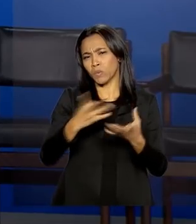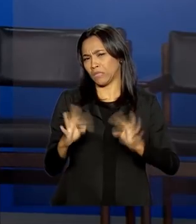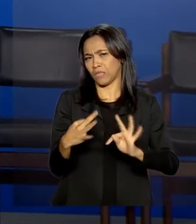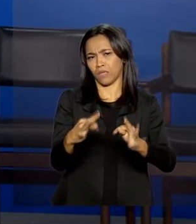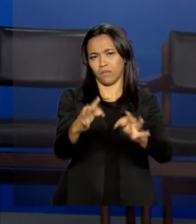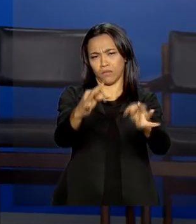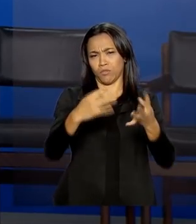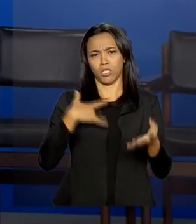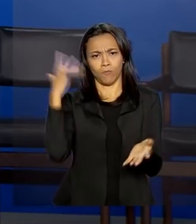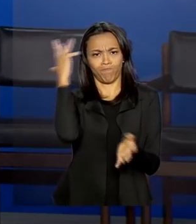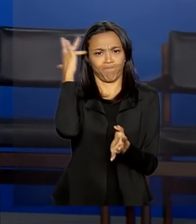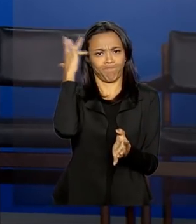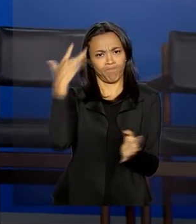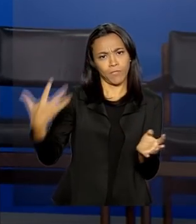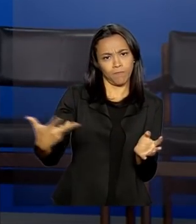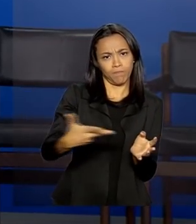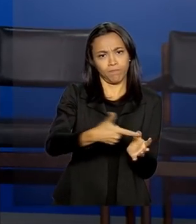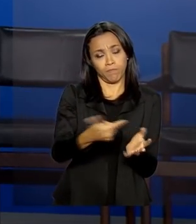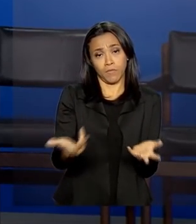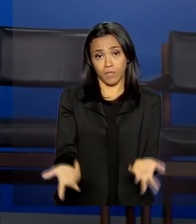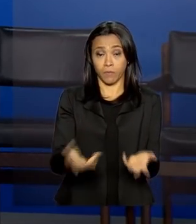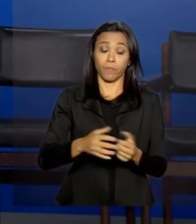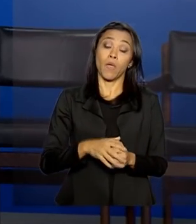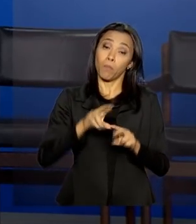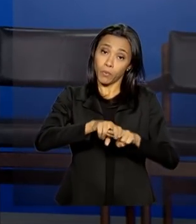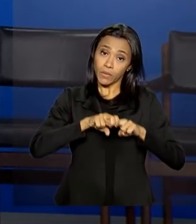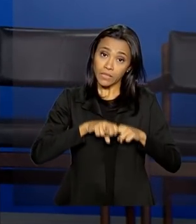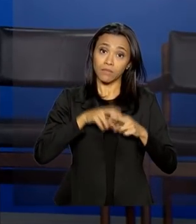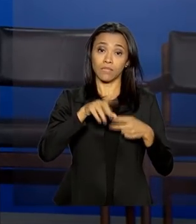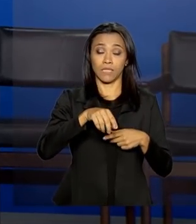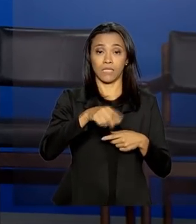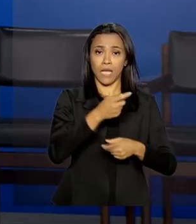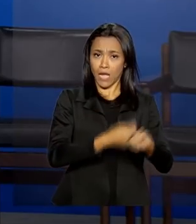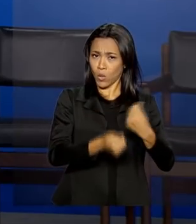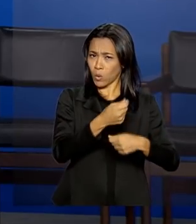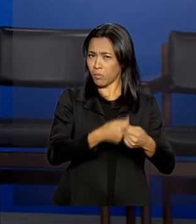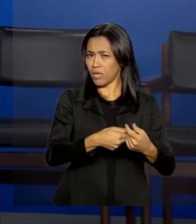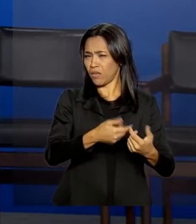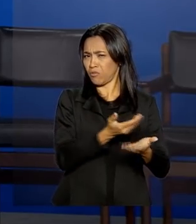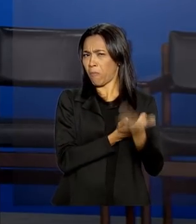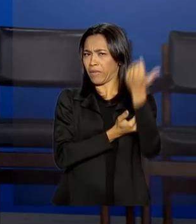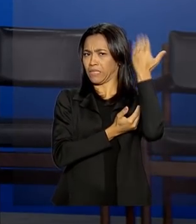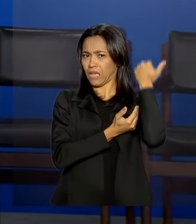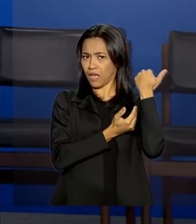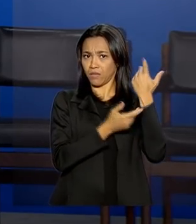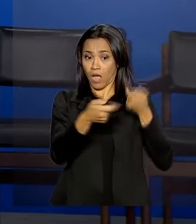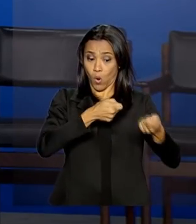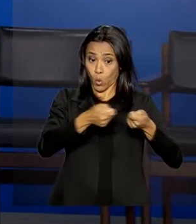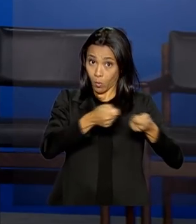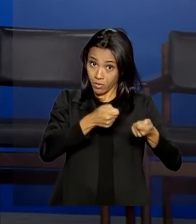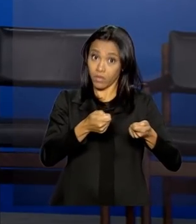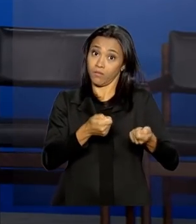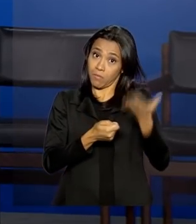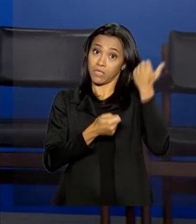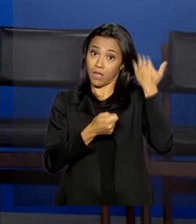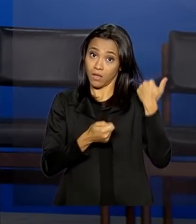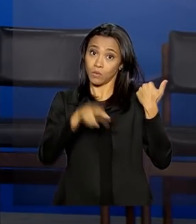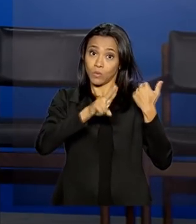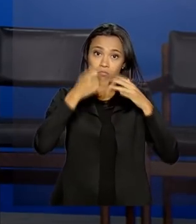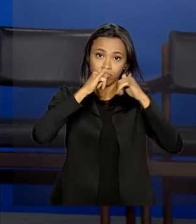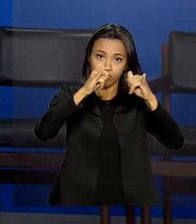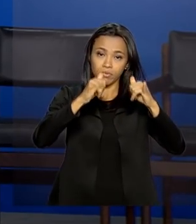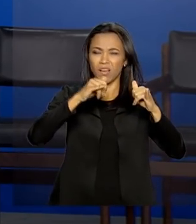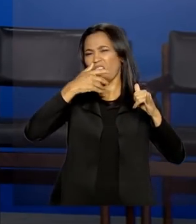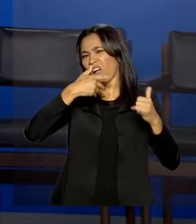modernos e eficientes. Tudo isso fez com que a economia que havia no passado com o horário de verão se tornasse agora praticamente